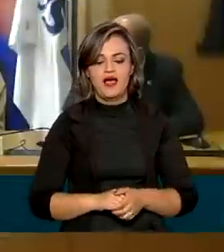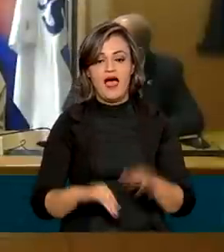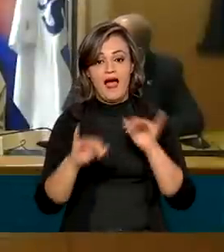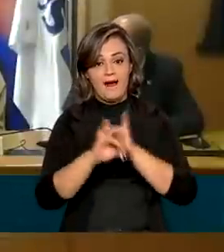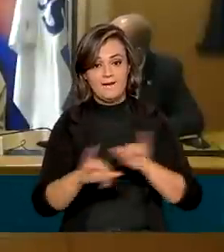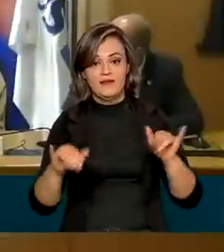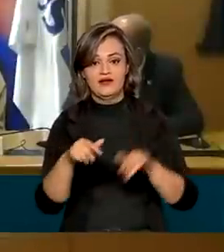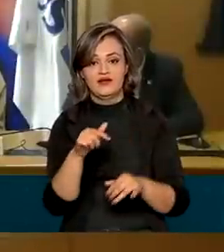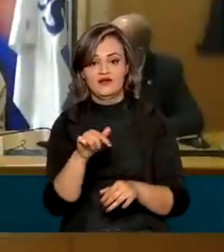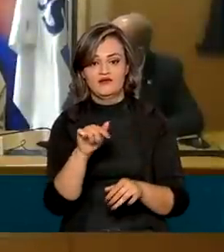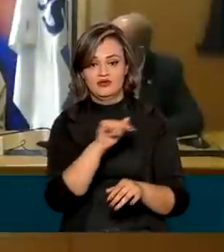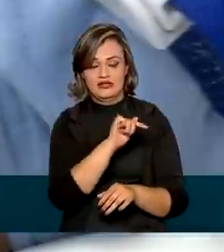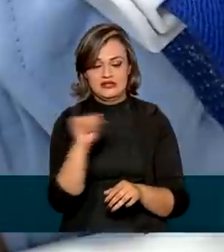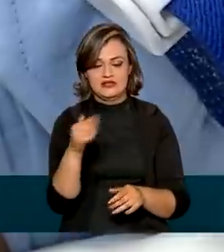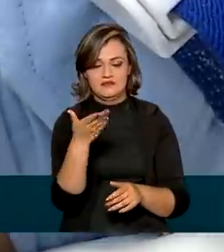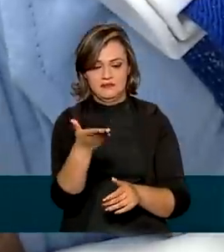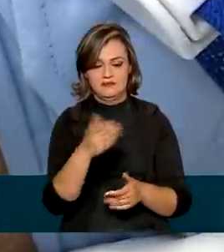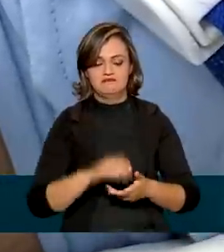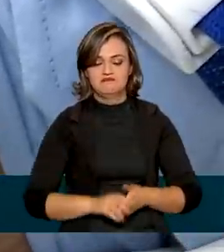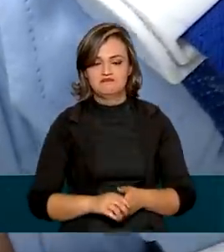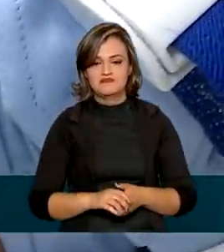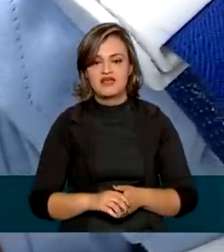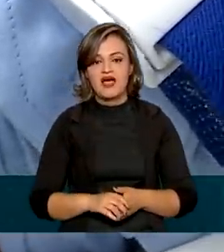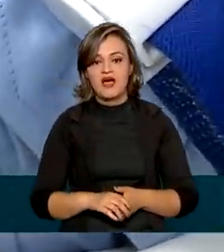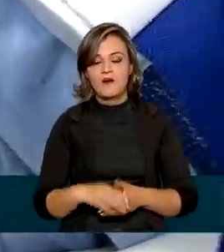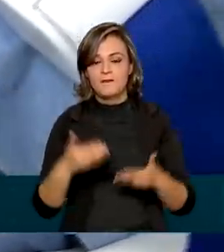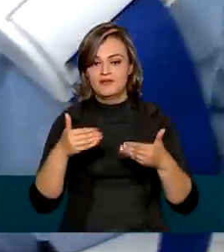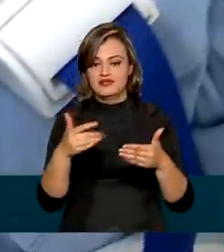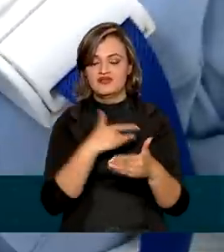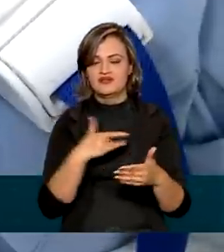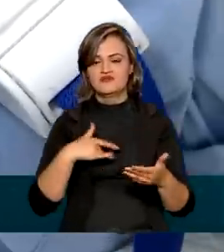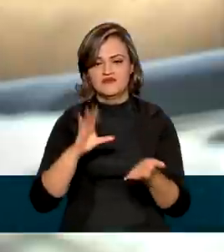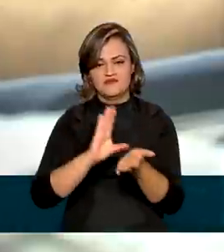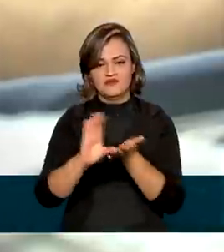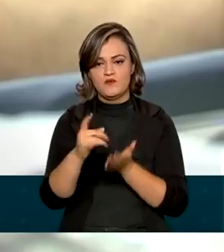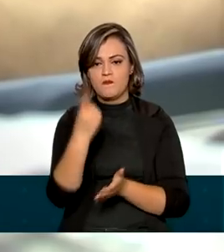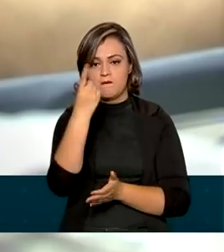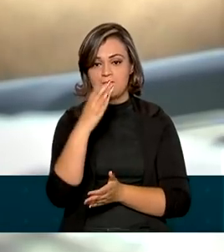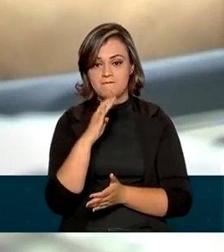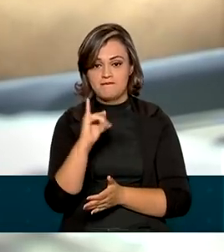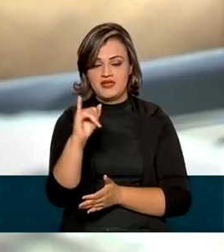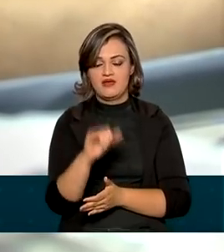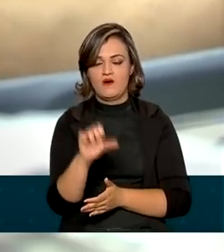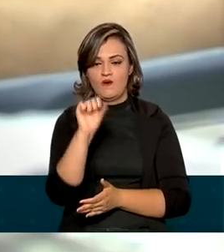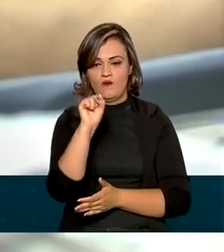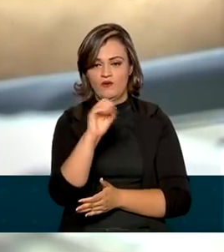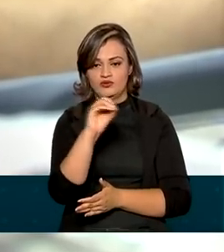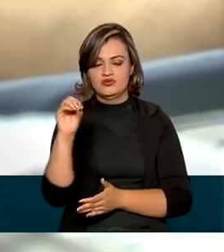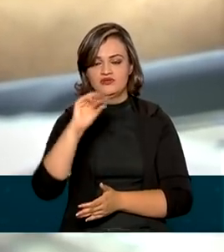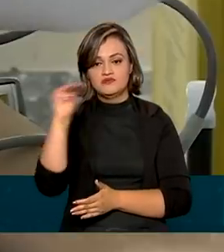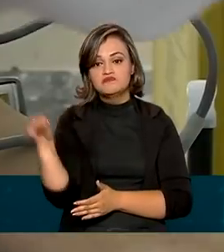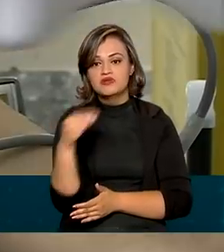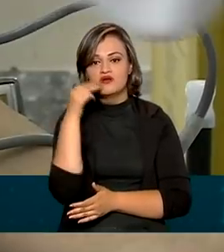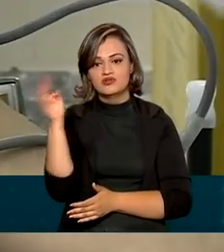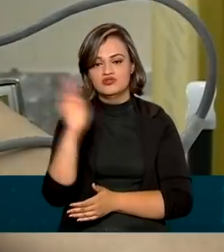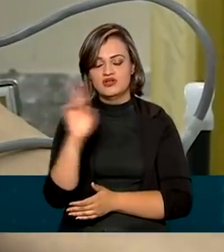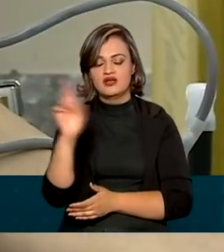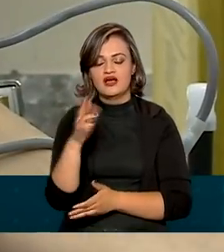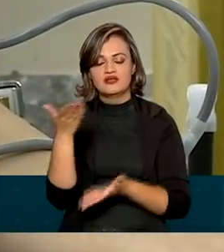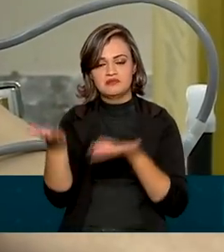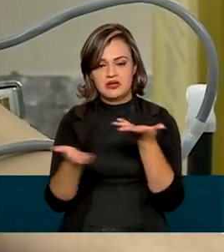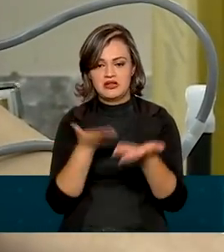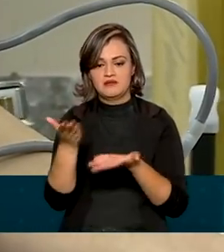lançada nesta cerimônia virtual. O Ministério da Saúde investiu 1 bilhão e 800 milhões de reais no